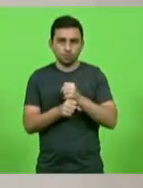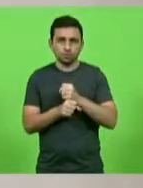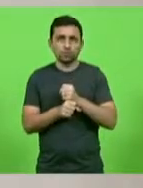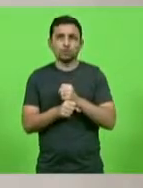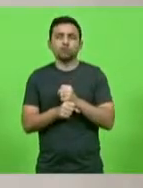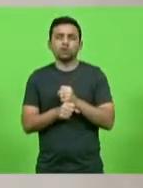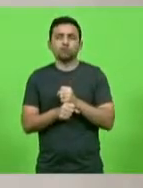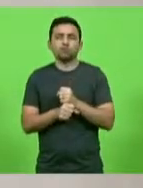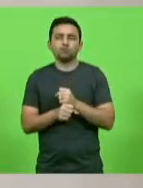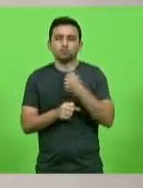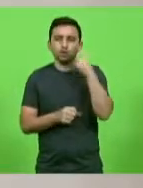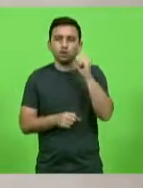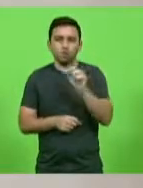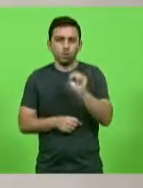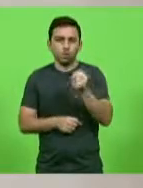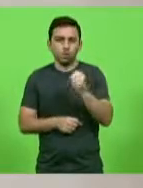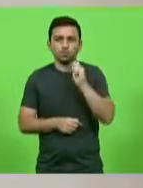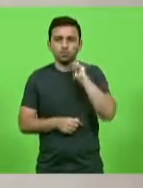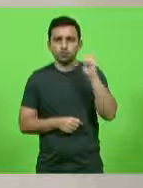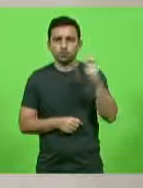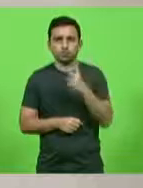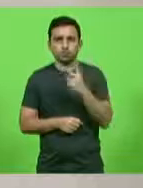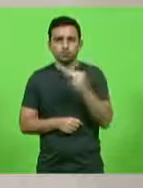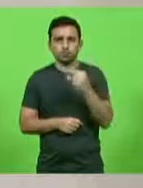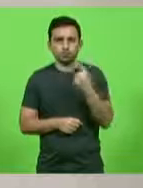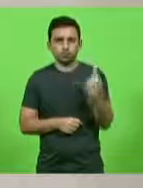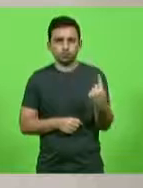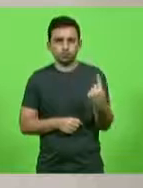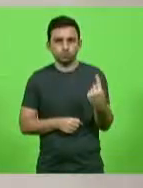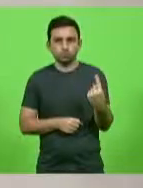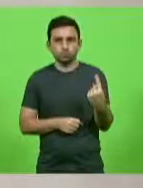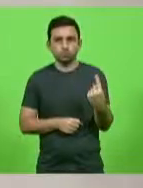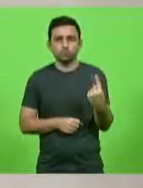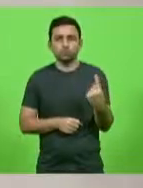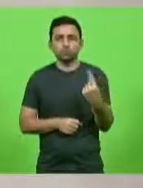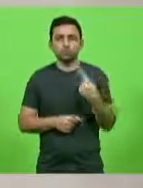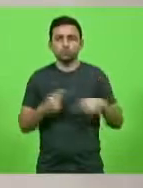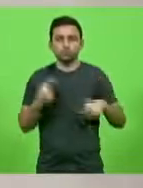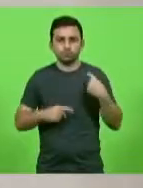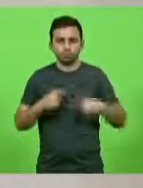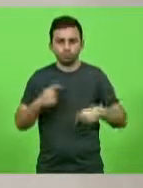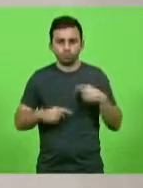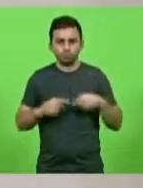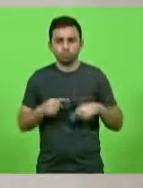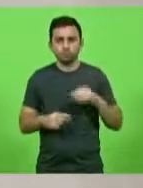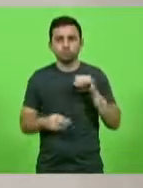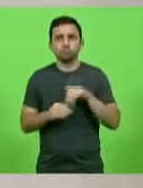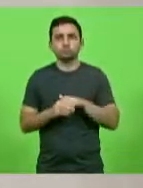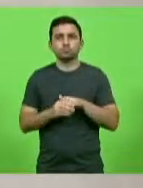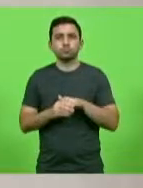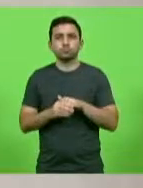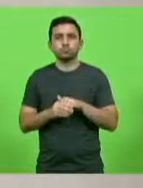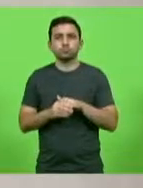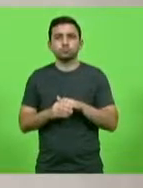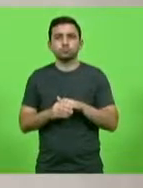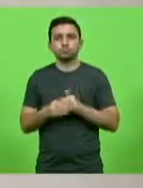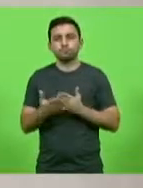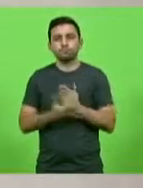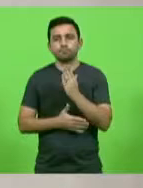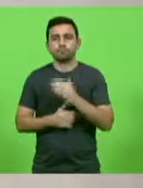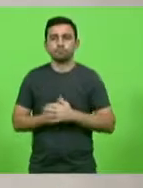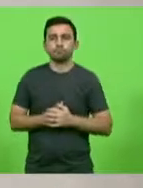dia 8 de abril de 2021. Em discussão. Em votação. Aprovado.